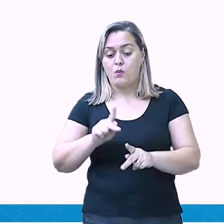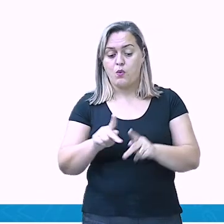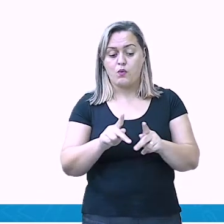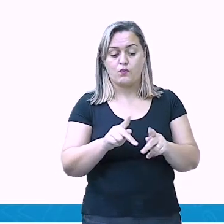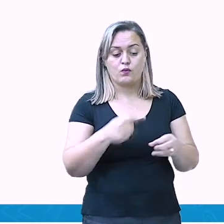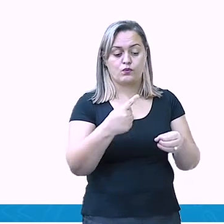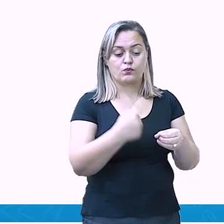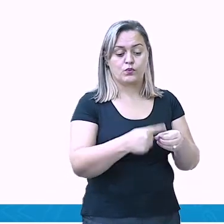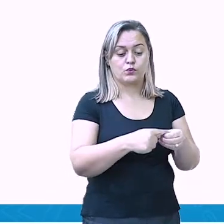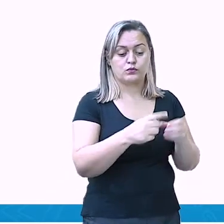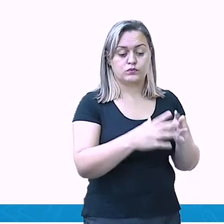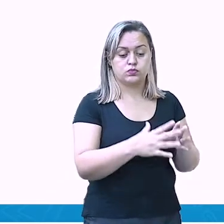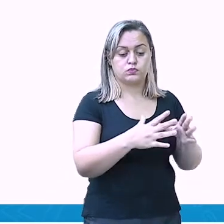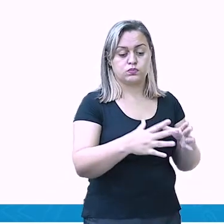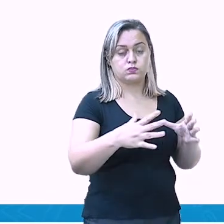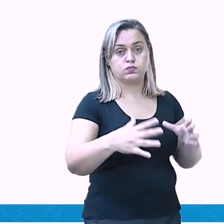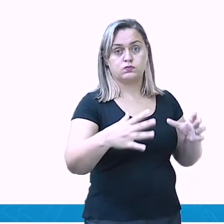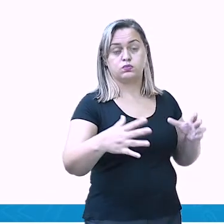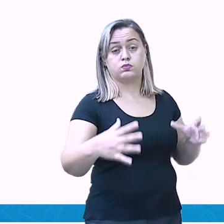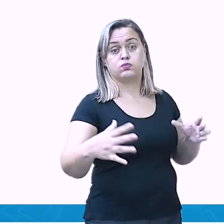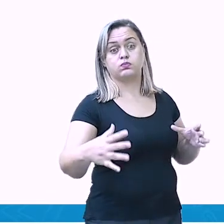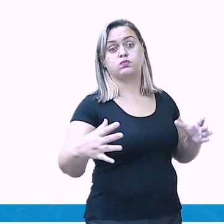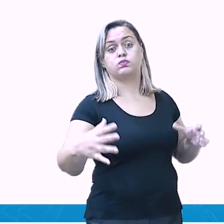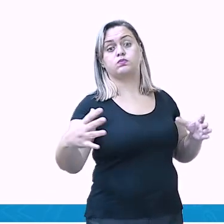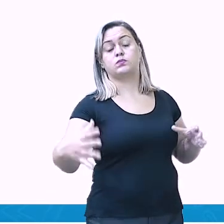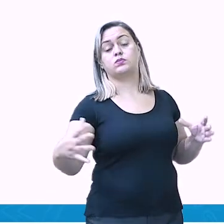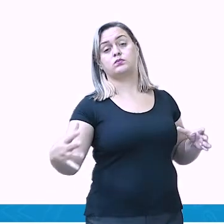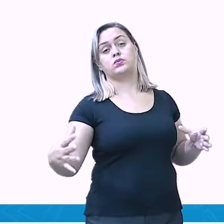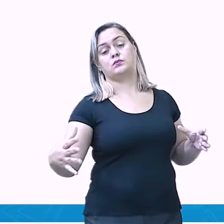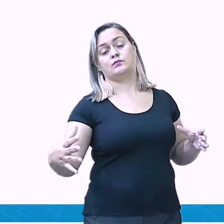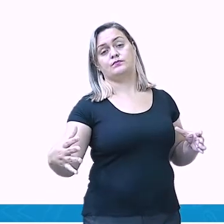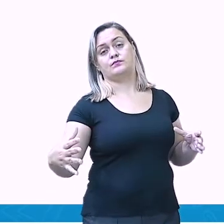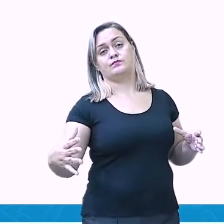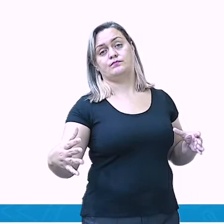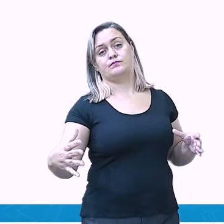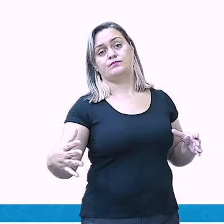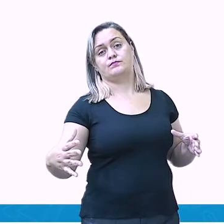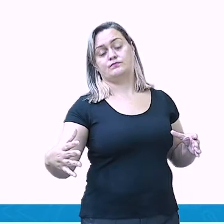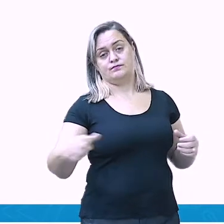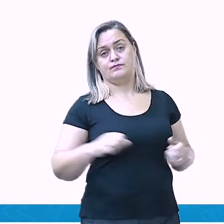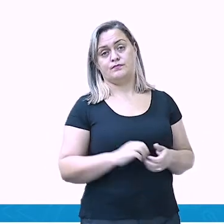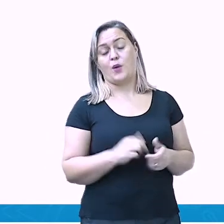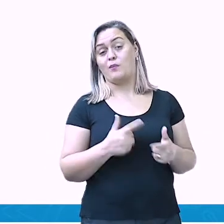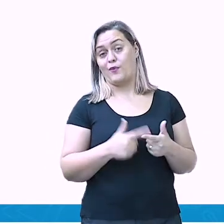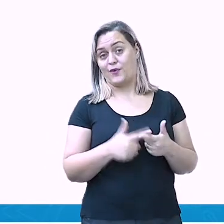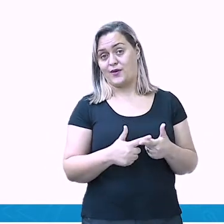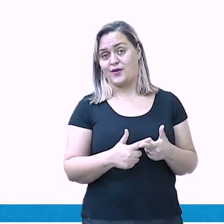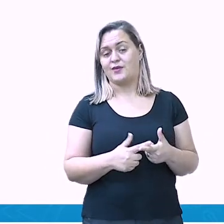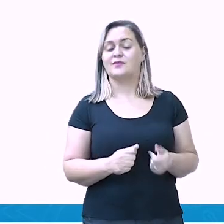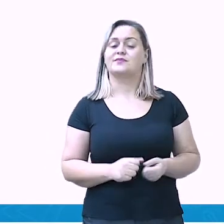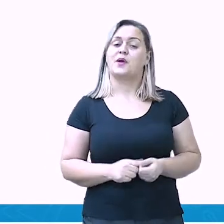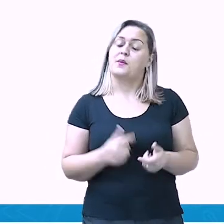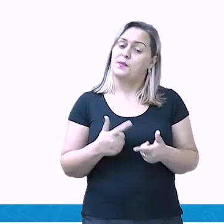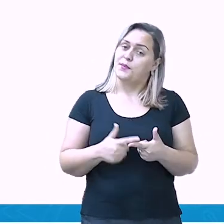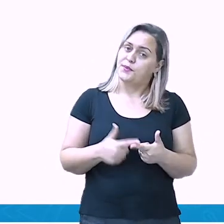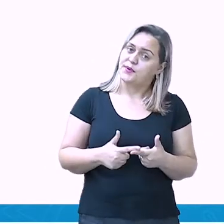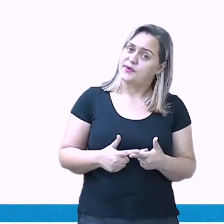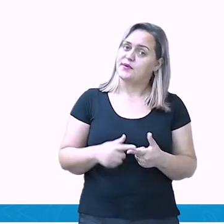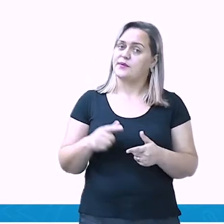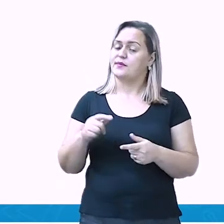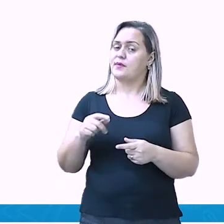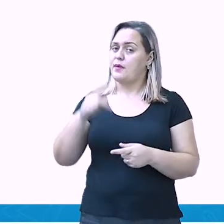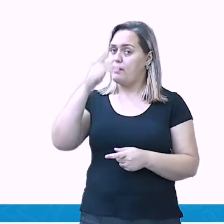Essa distribuição da população é resultado do processo de urbanização. Então, tudo isso foi mudando